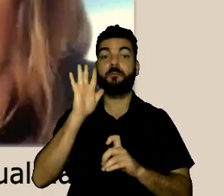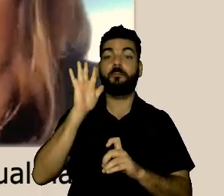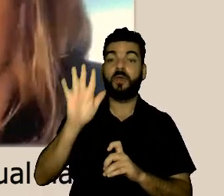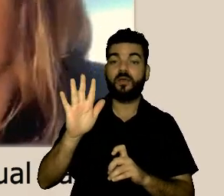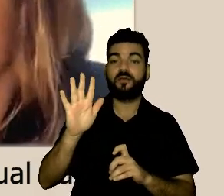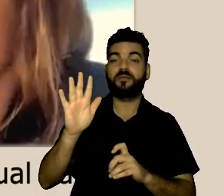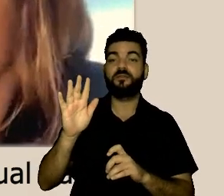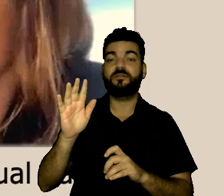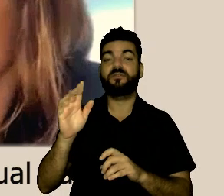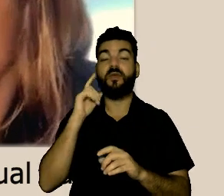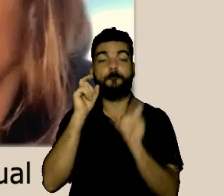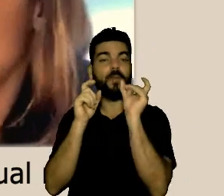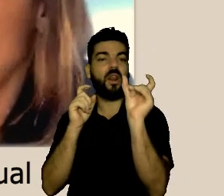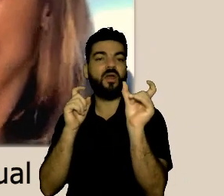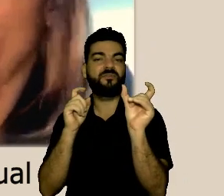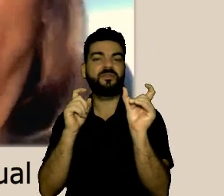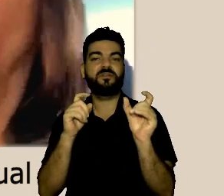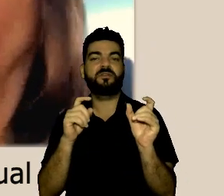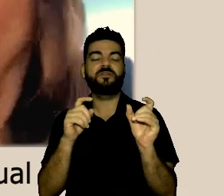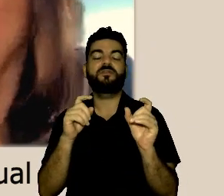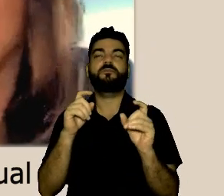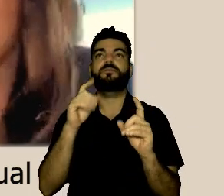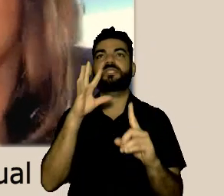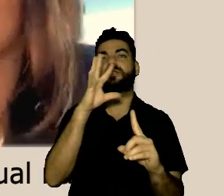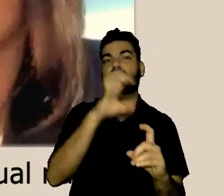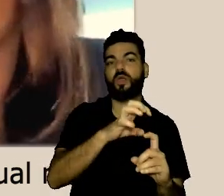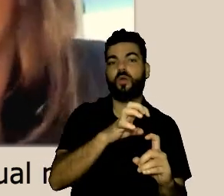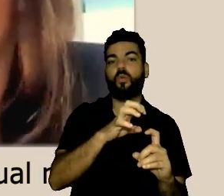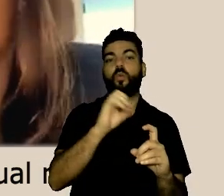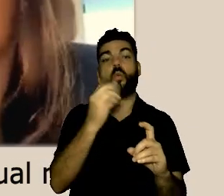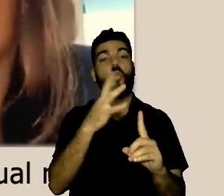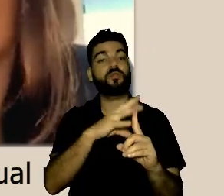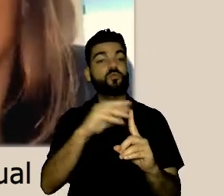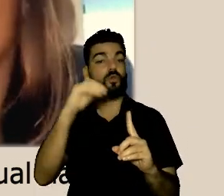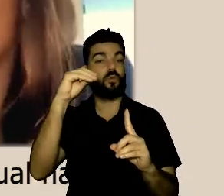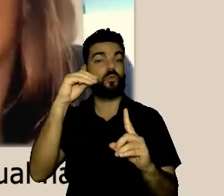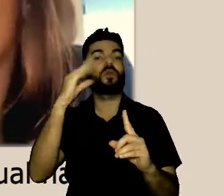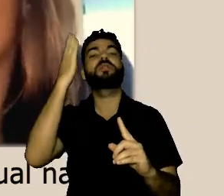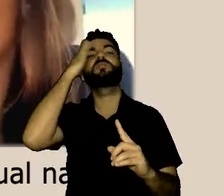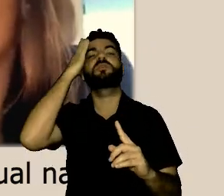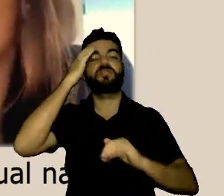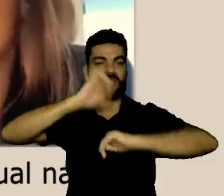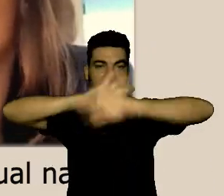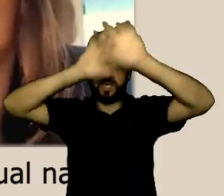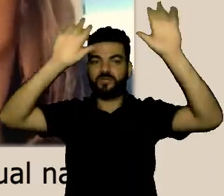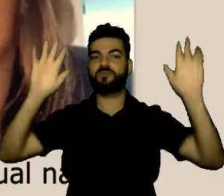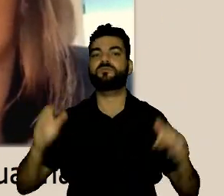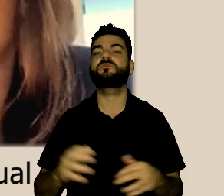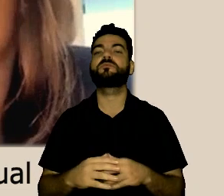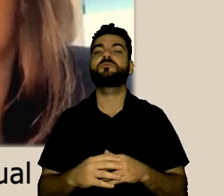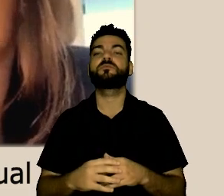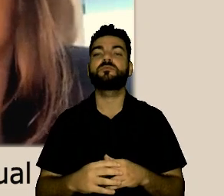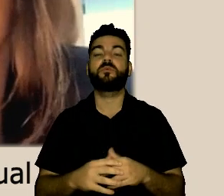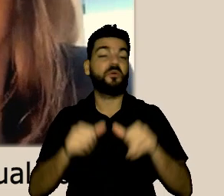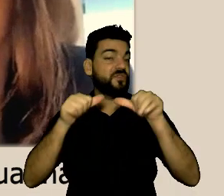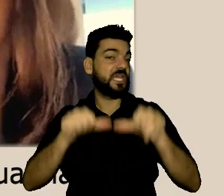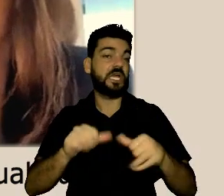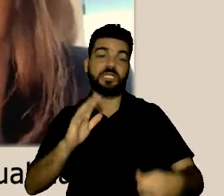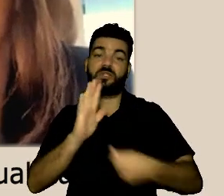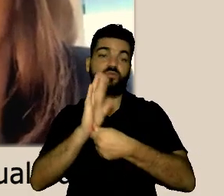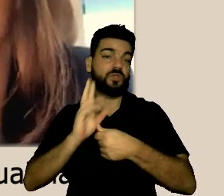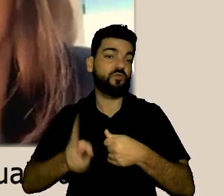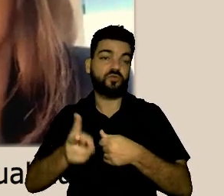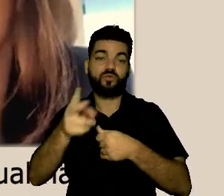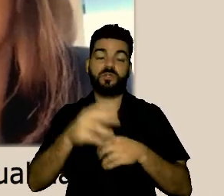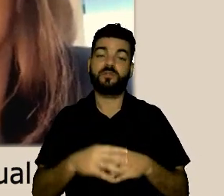assédio sexual, assédio moral, eu acho que ela se sente mais segura de continuar no site, eu não sei se foi por isso que